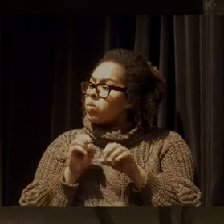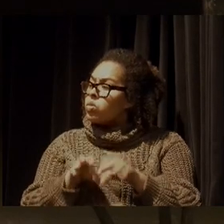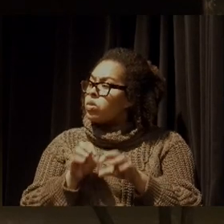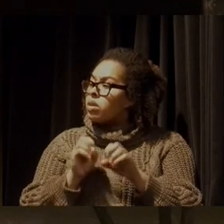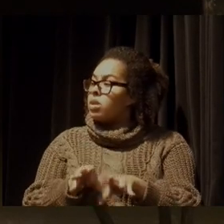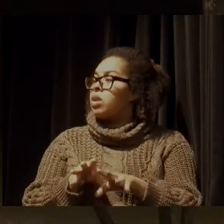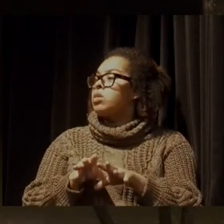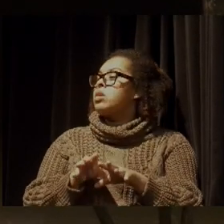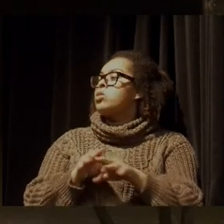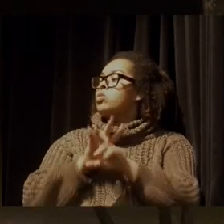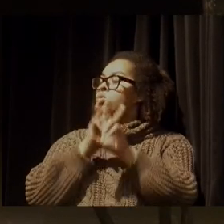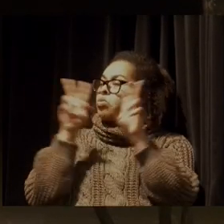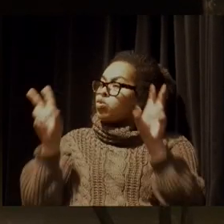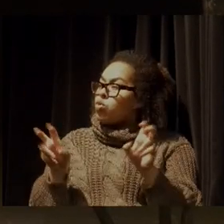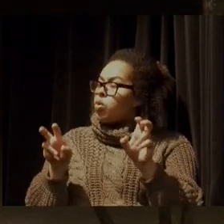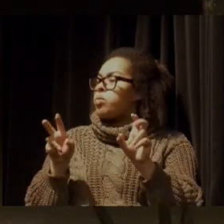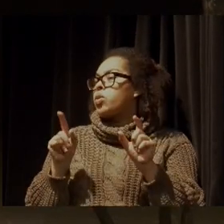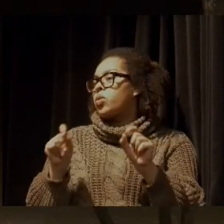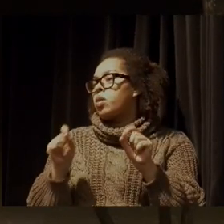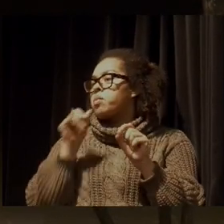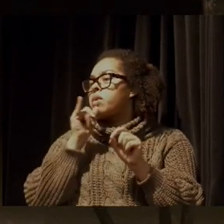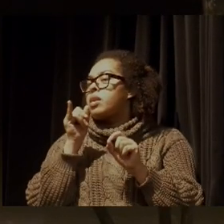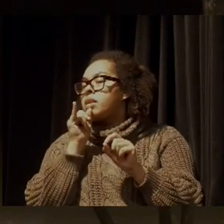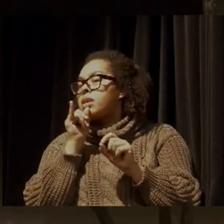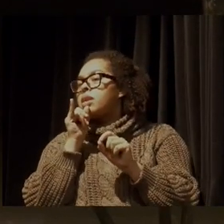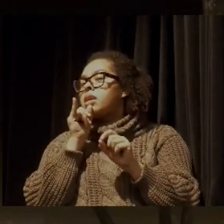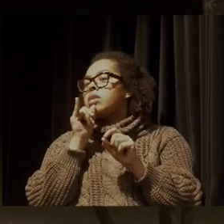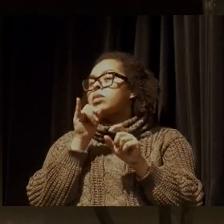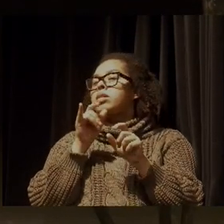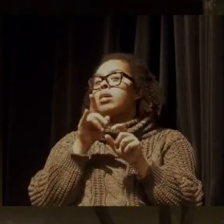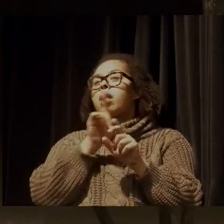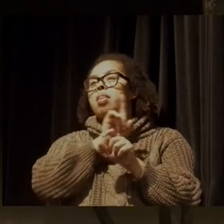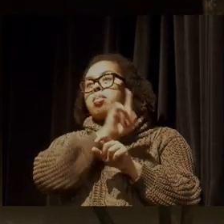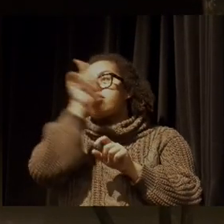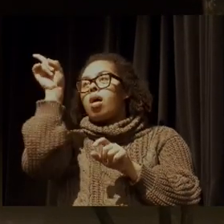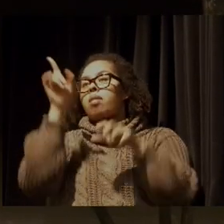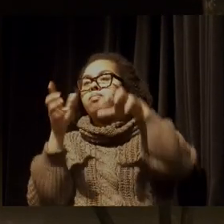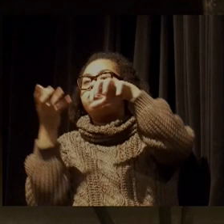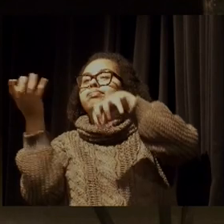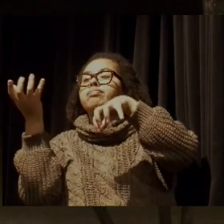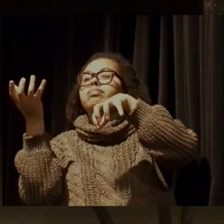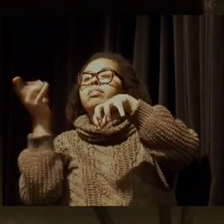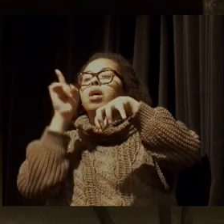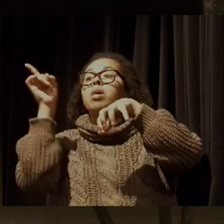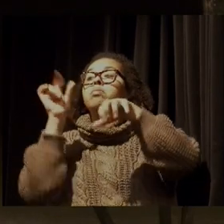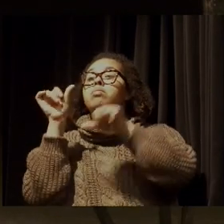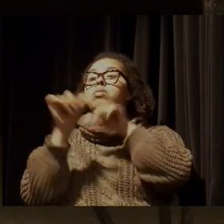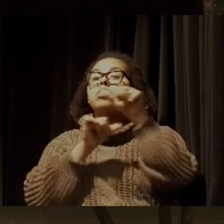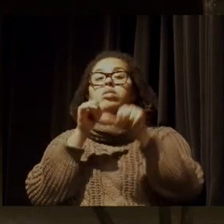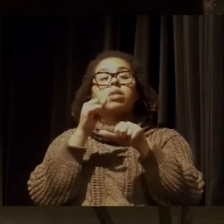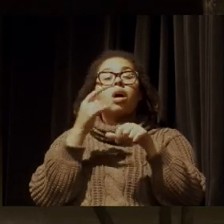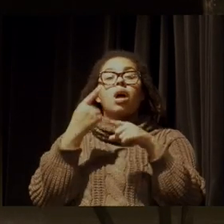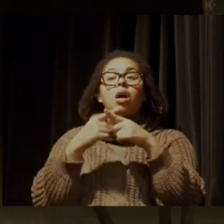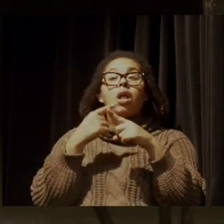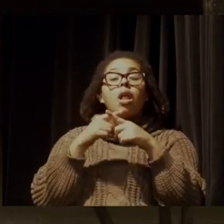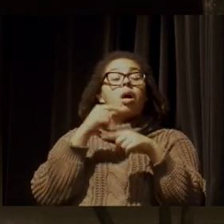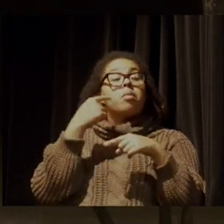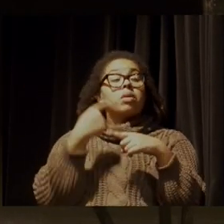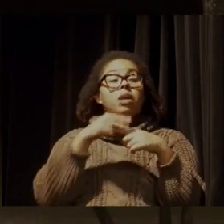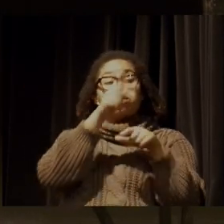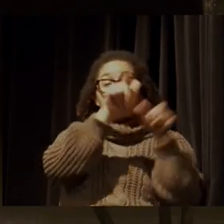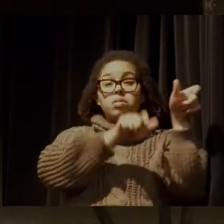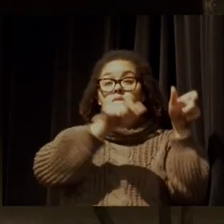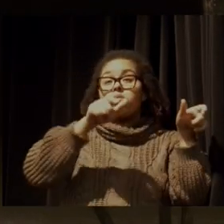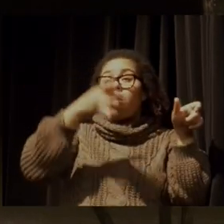daí essa questão de gente no parlamento, ela muda, porque o eleitor muda, quer dizer, como eu